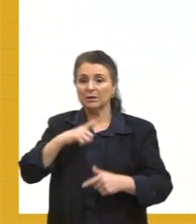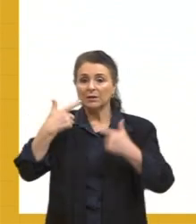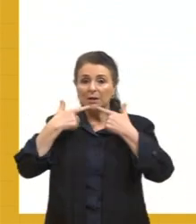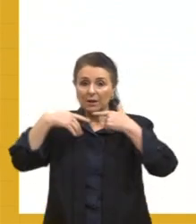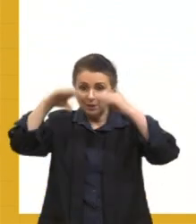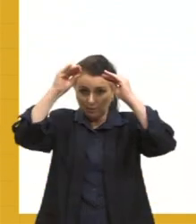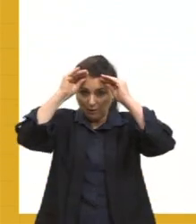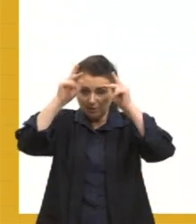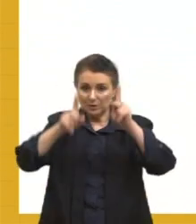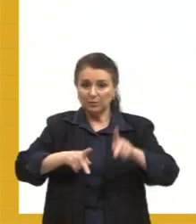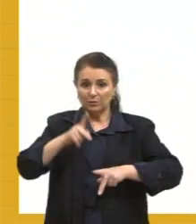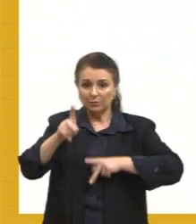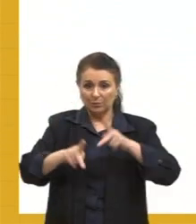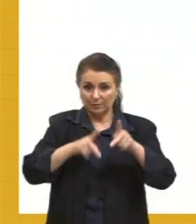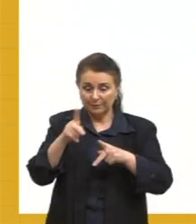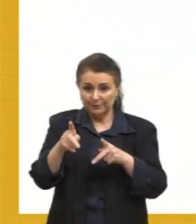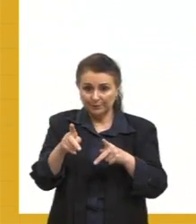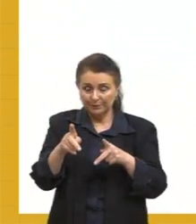povos